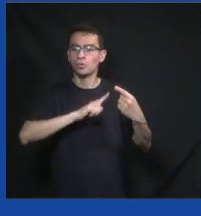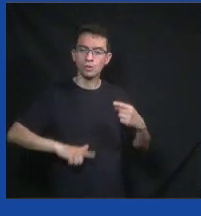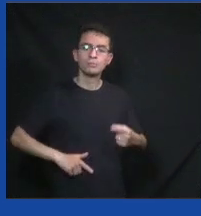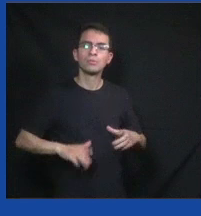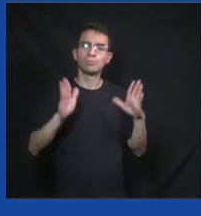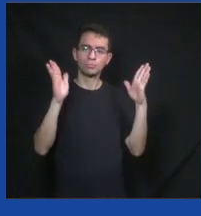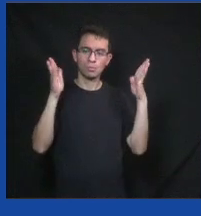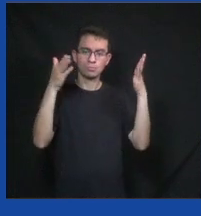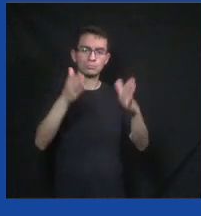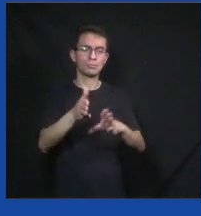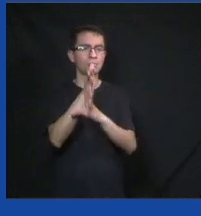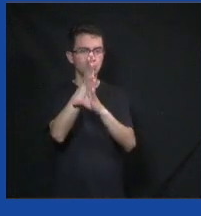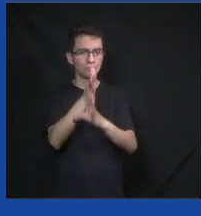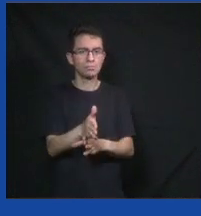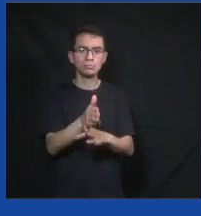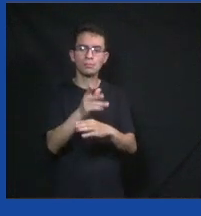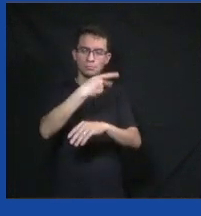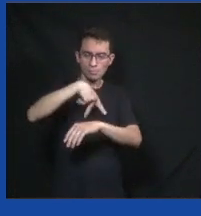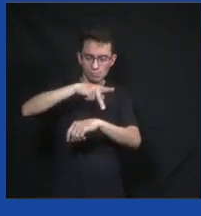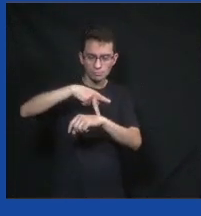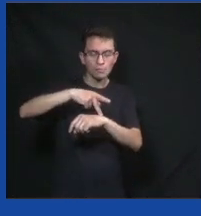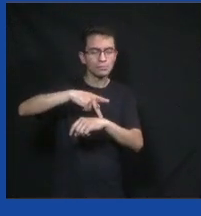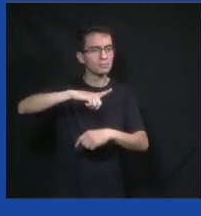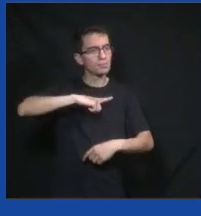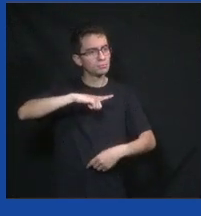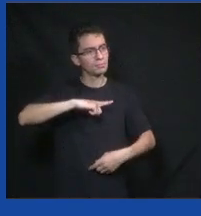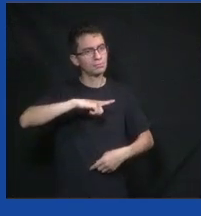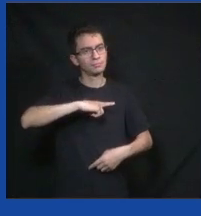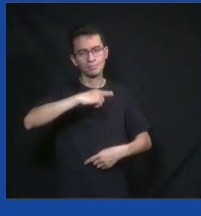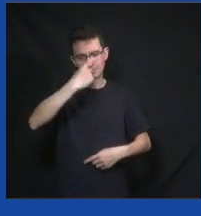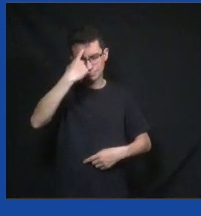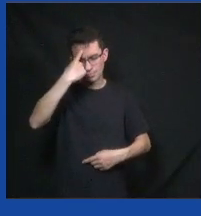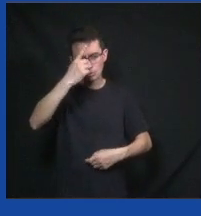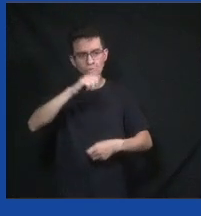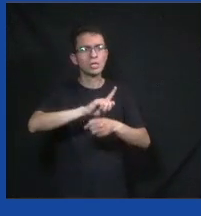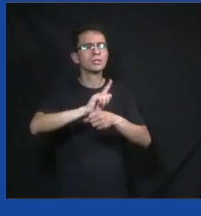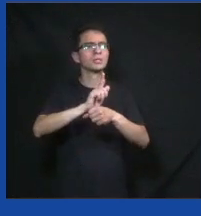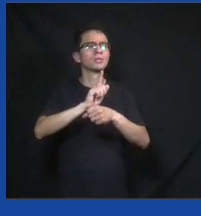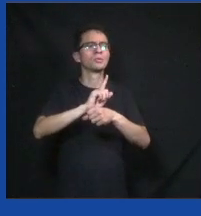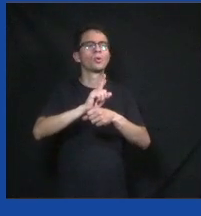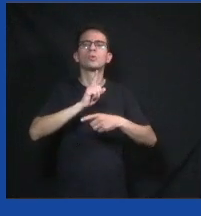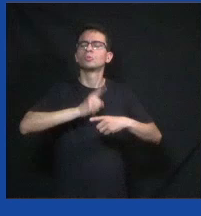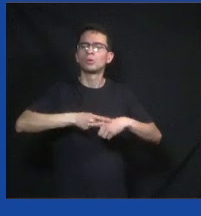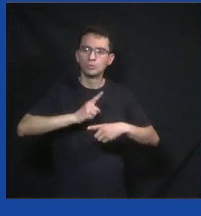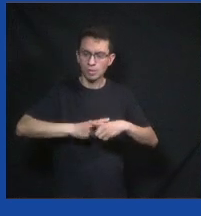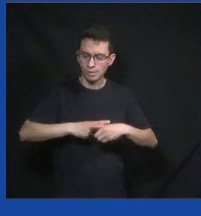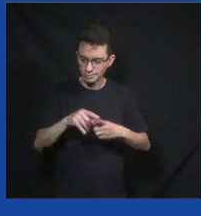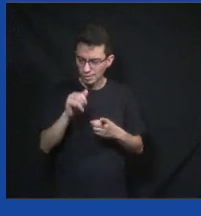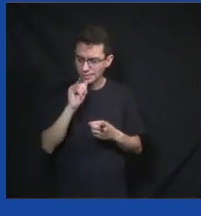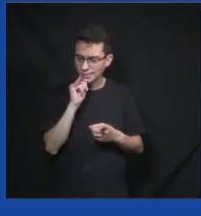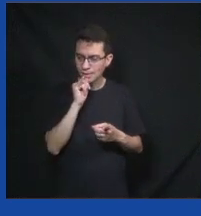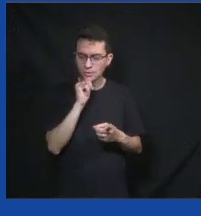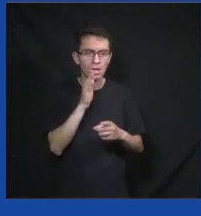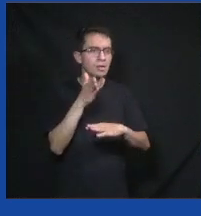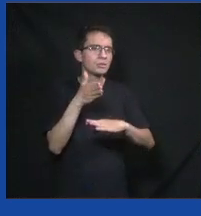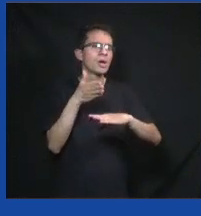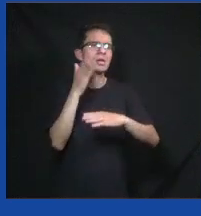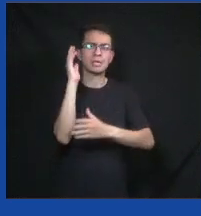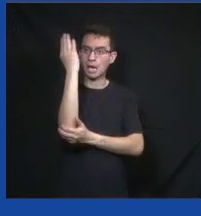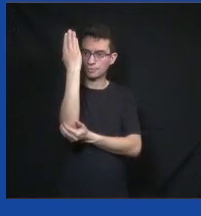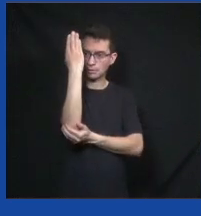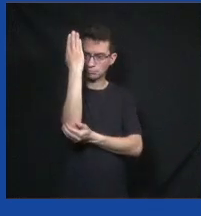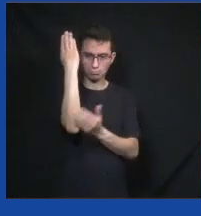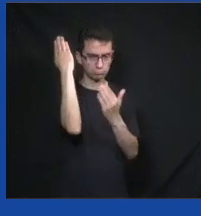em várias cidades pelo país. A gente começa a olhar para esse lado de gestão e dizer, a gente tem que começar, por exemplo, poda de árvore. Como é que a gente pode fazer isso